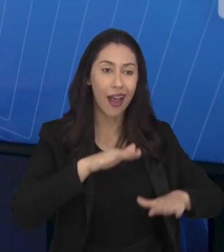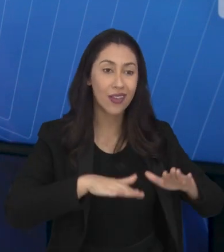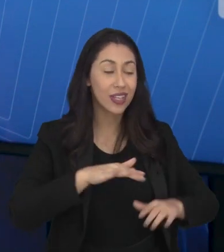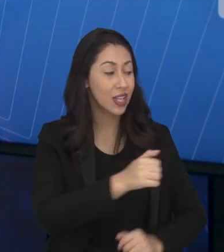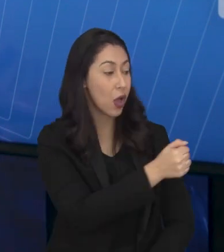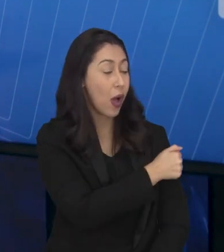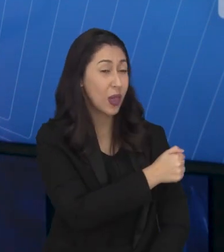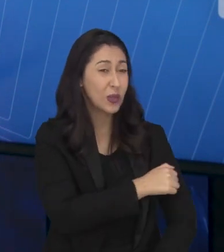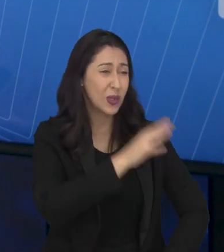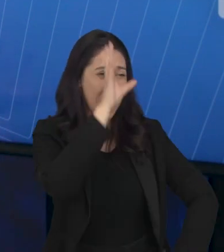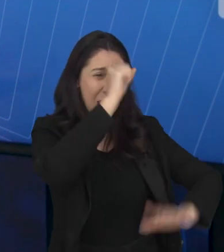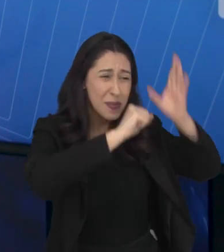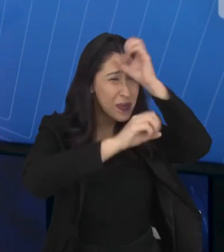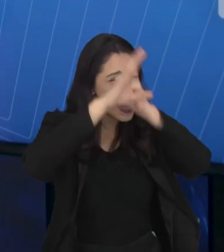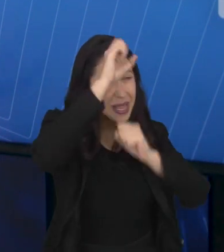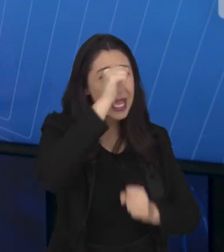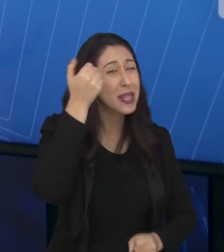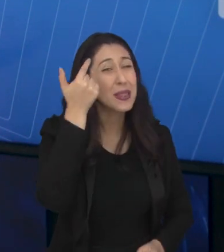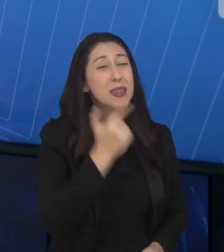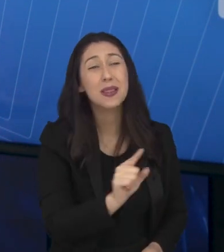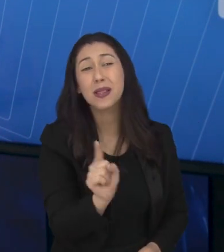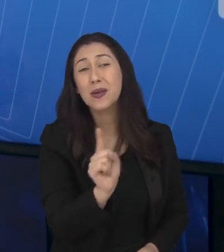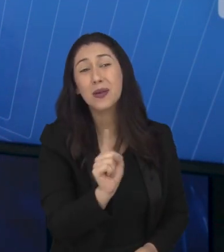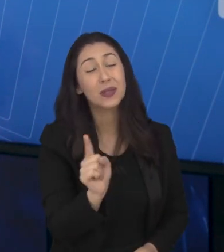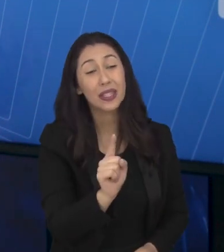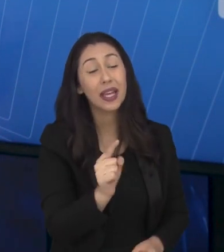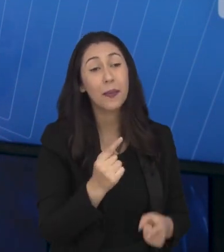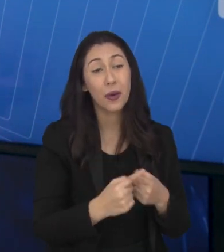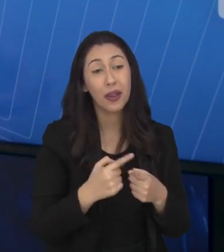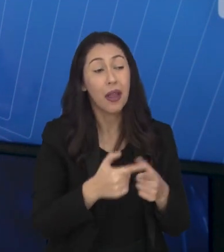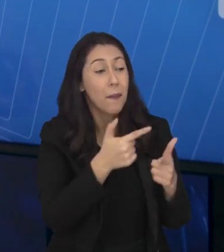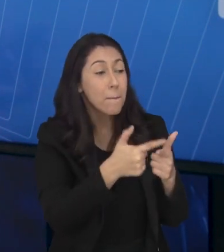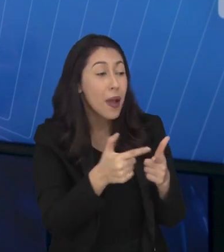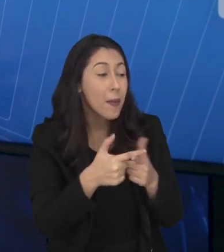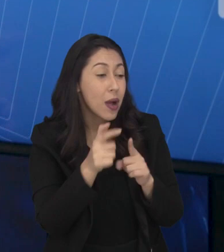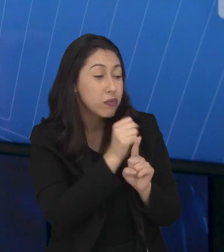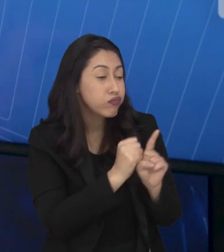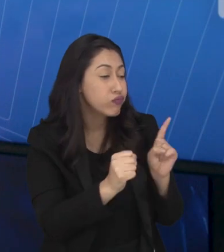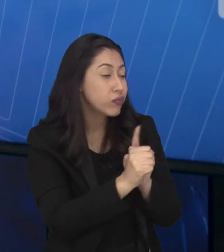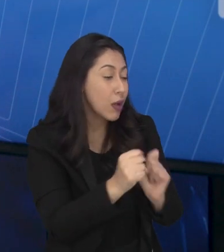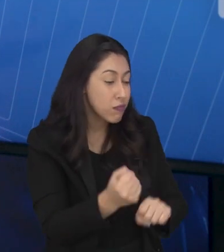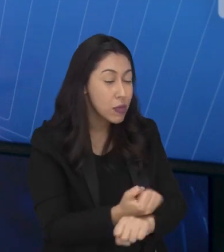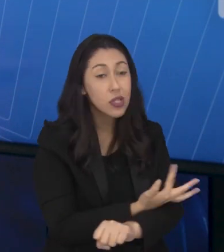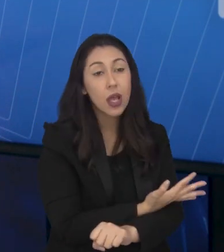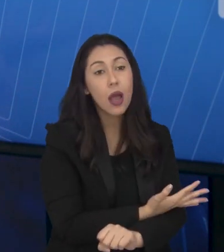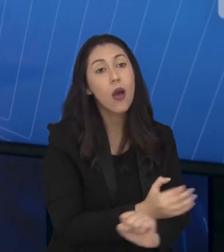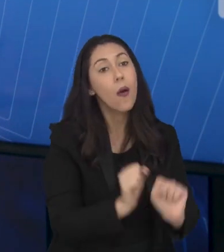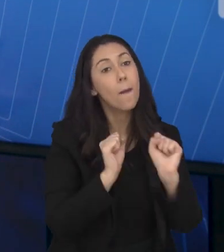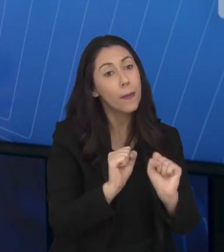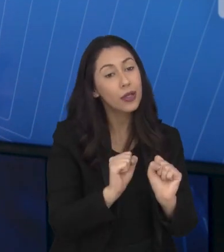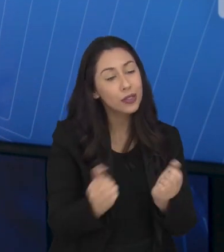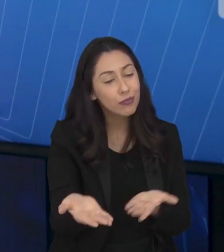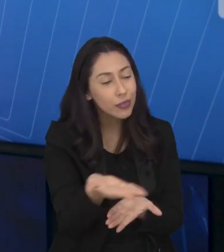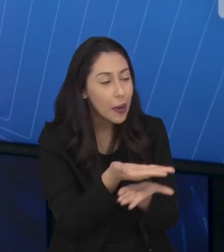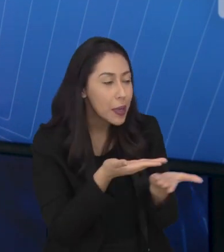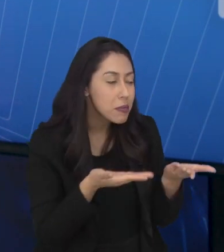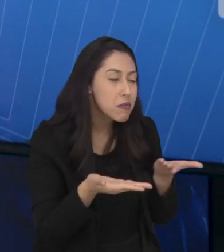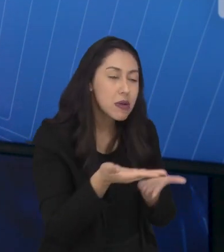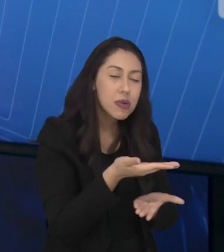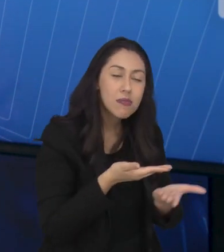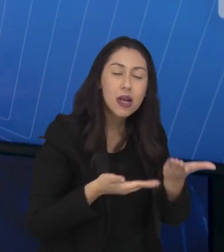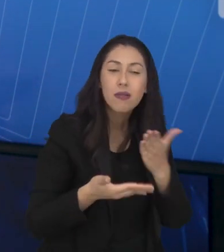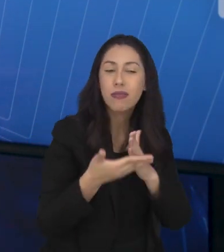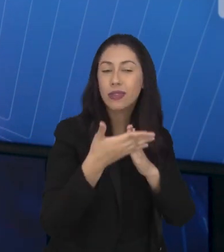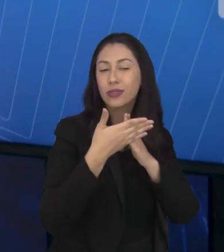aprendizagem que estão vinculadas a essas dificuldades socioemocionais, elas podem ser trabalhadas nesse coletivo,